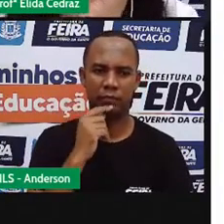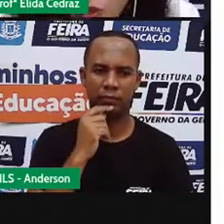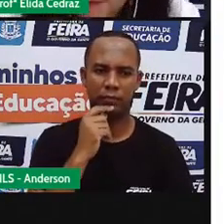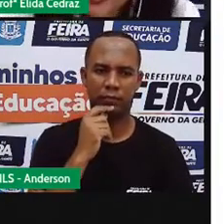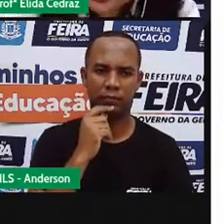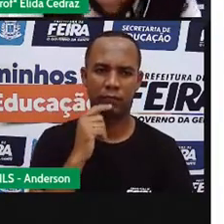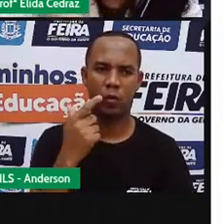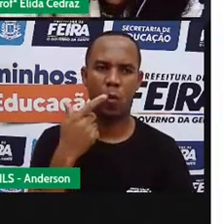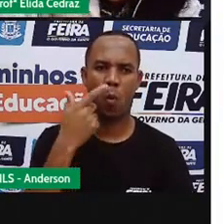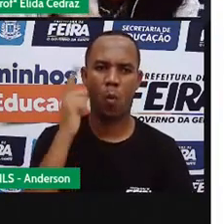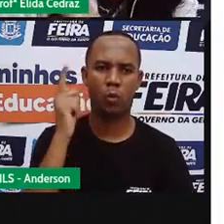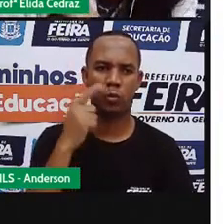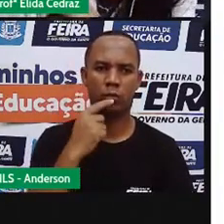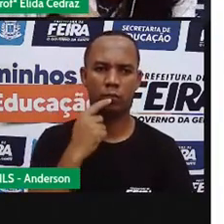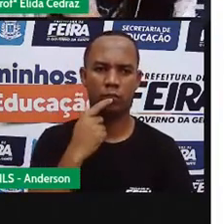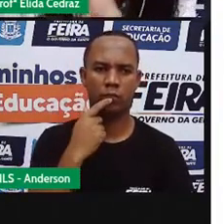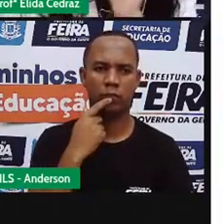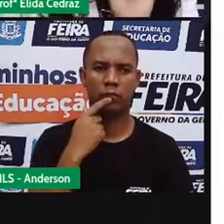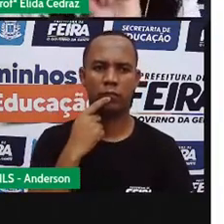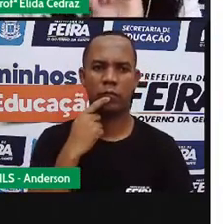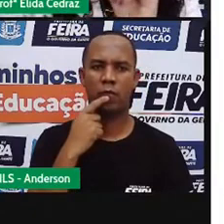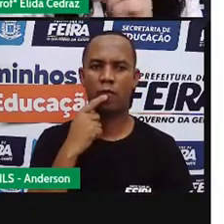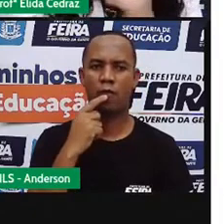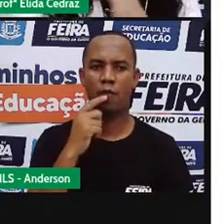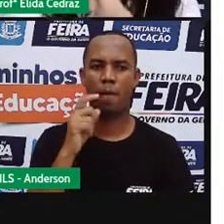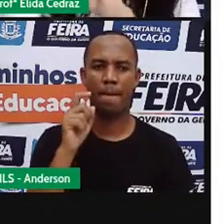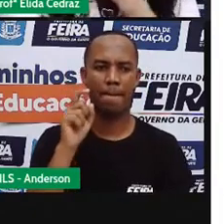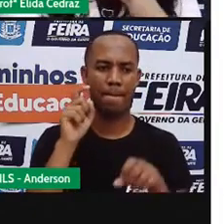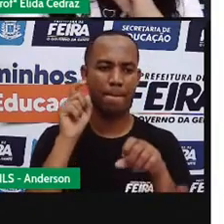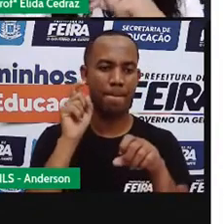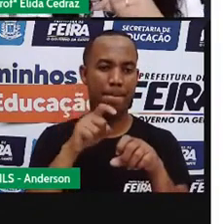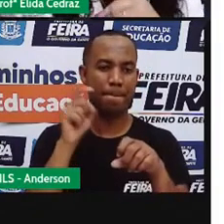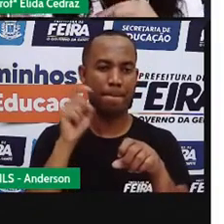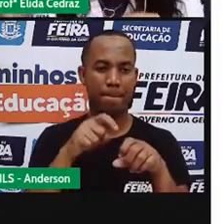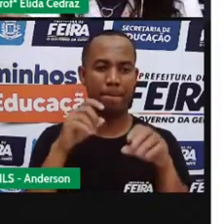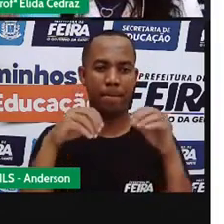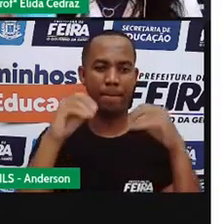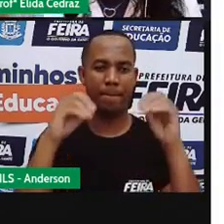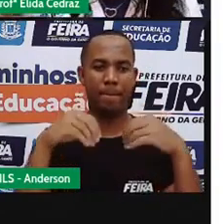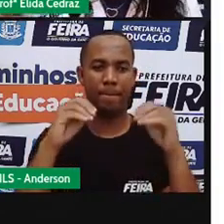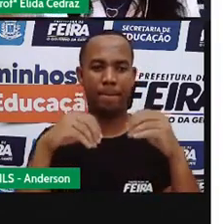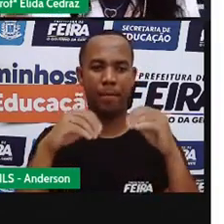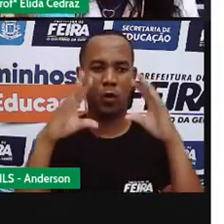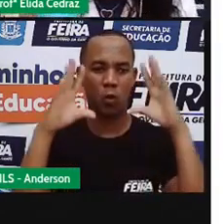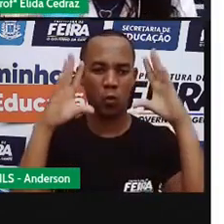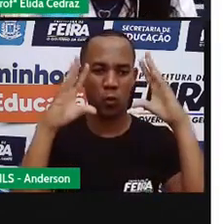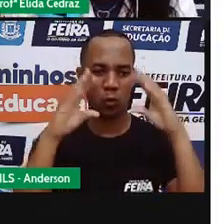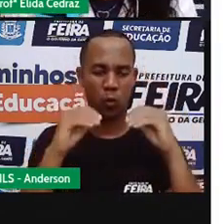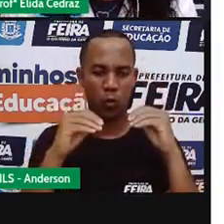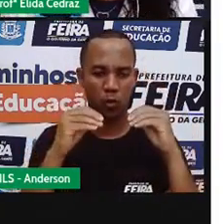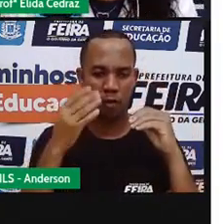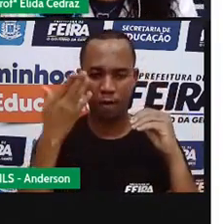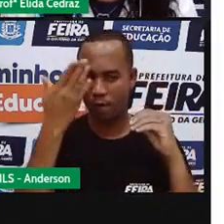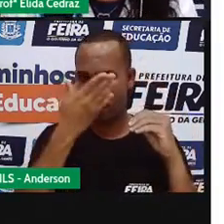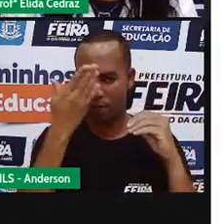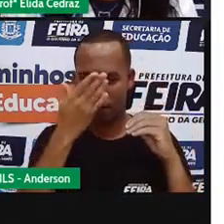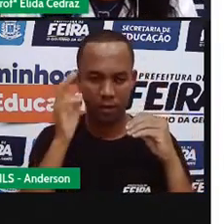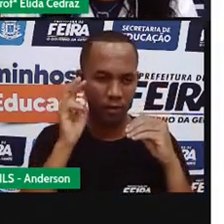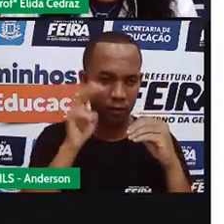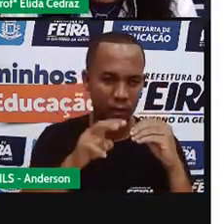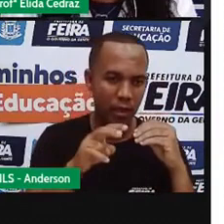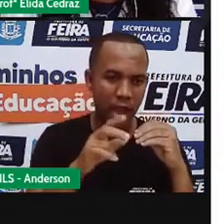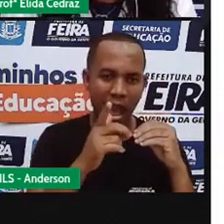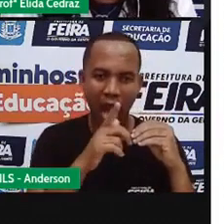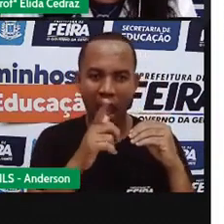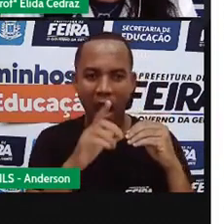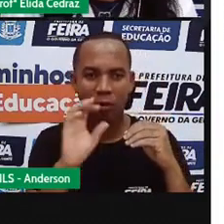E o opaco, você não vê de jeito nenhum. Aqui não tem como você saber se a Pró tá tomando água,